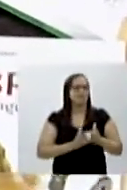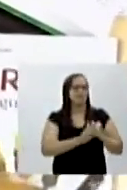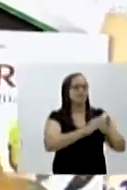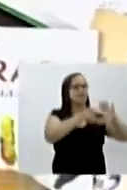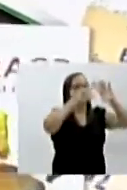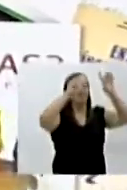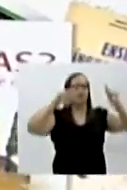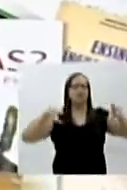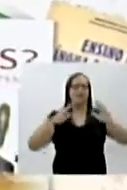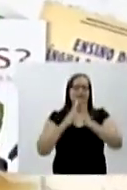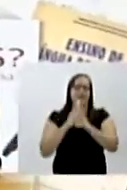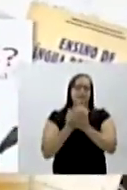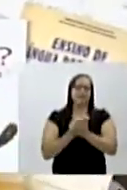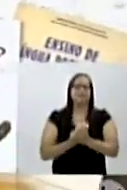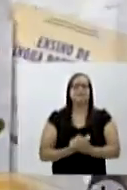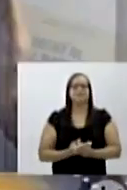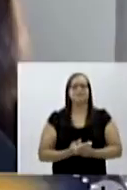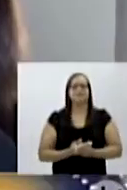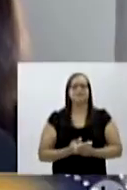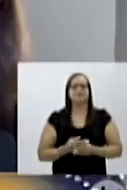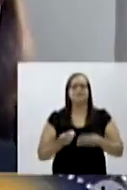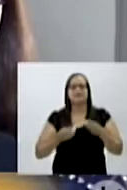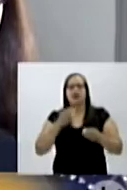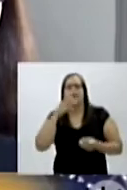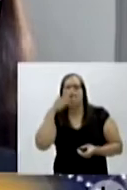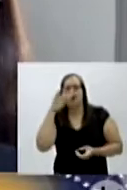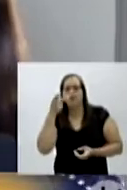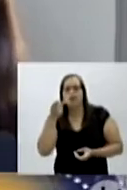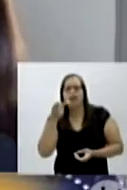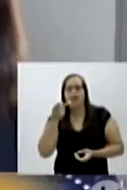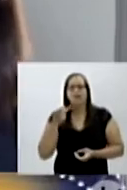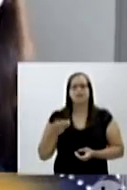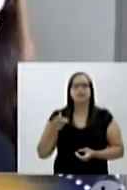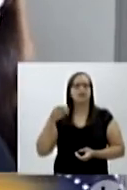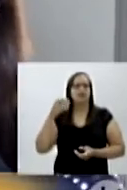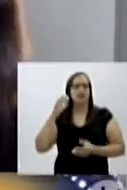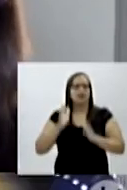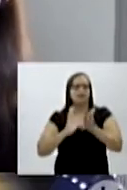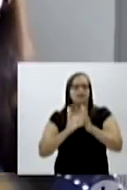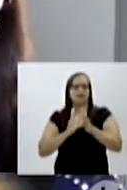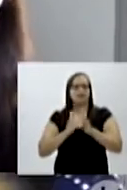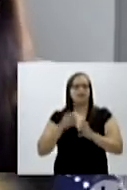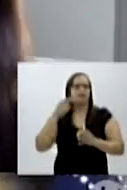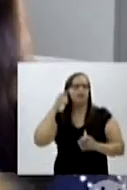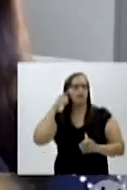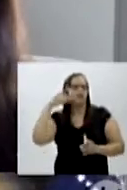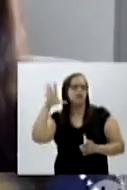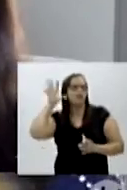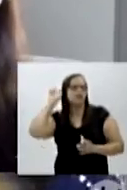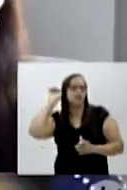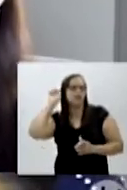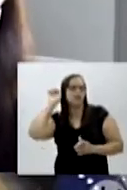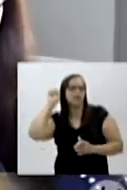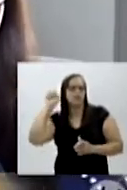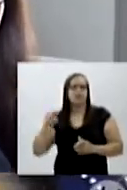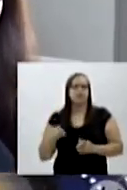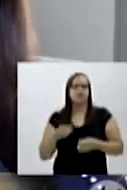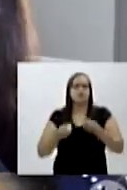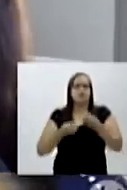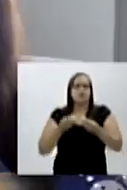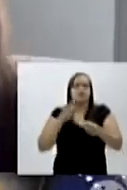estão por toda a parte. Eu digo assim, que são as mãos que falam ou os que escutam.